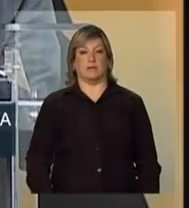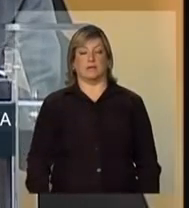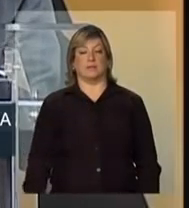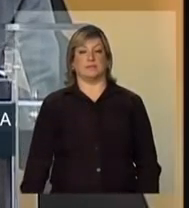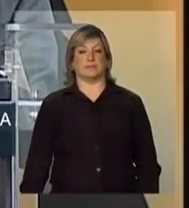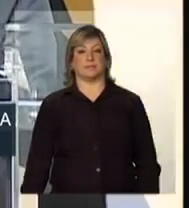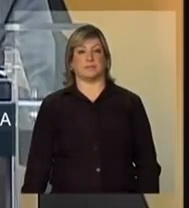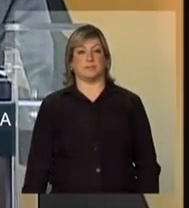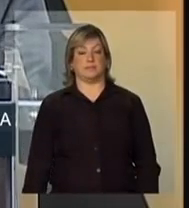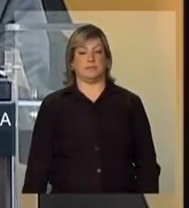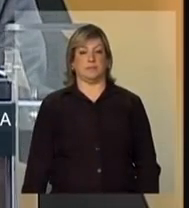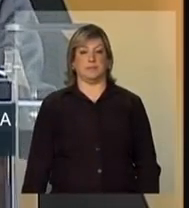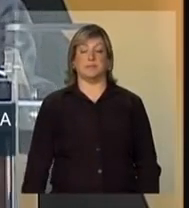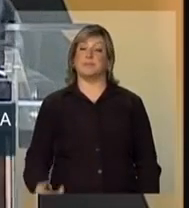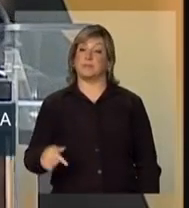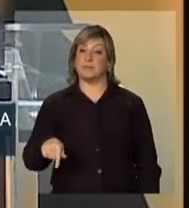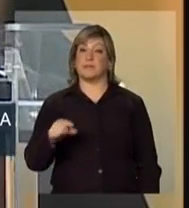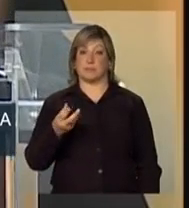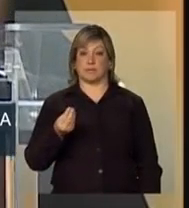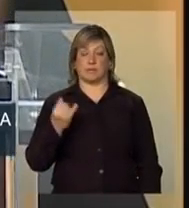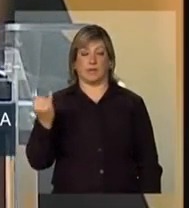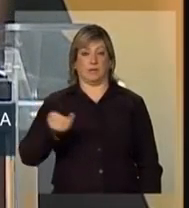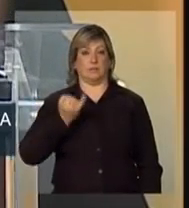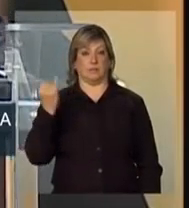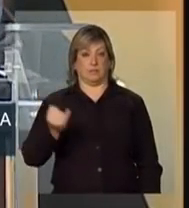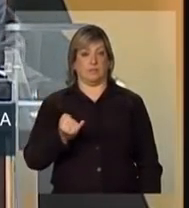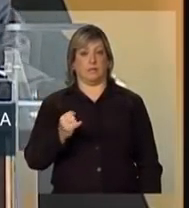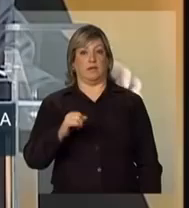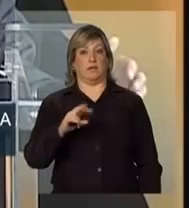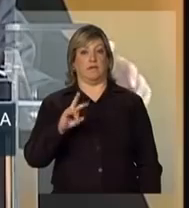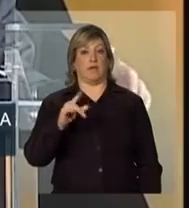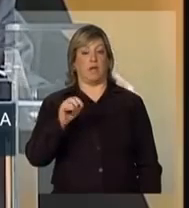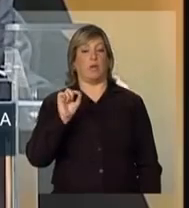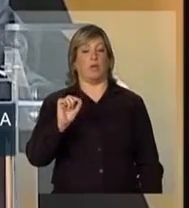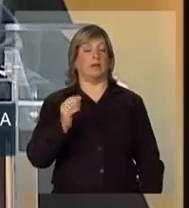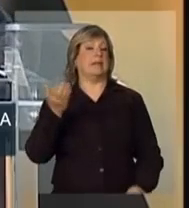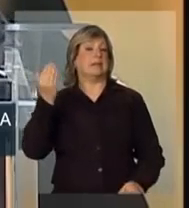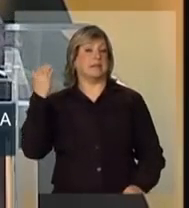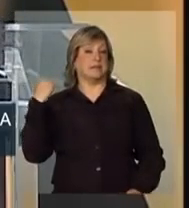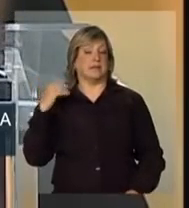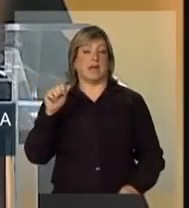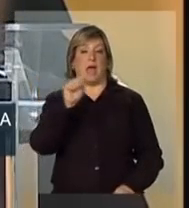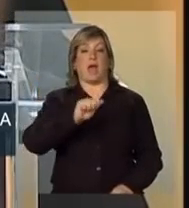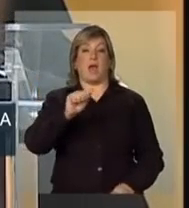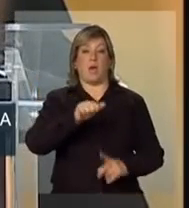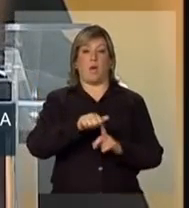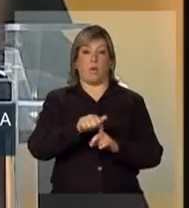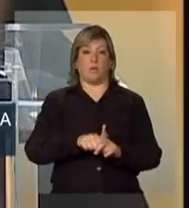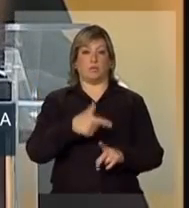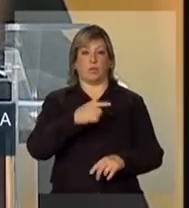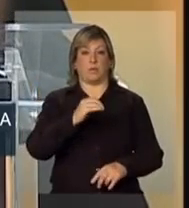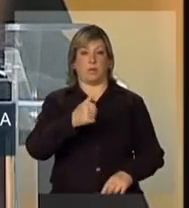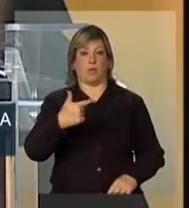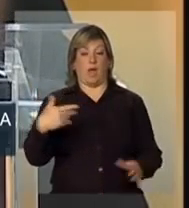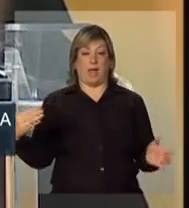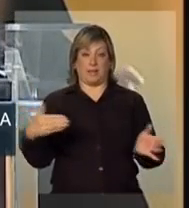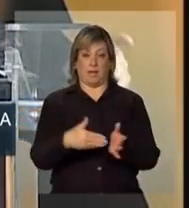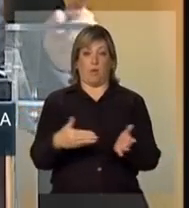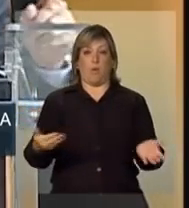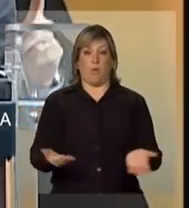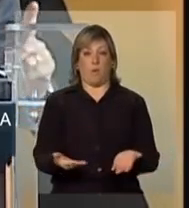é significativo que desde agosto de 2012 até agora